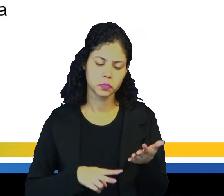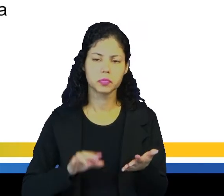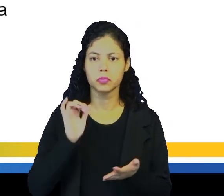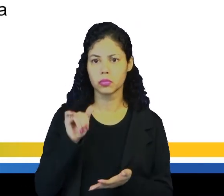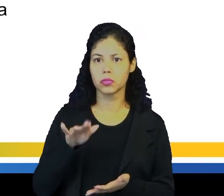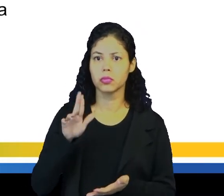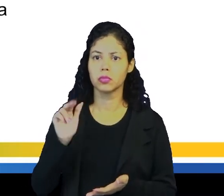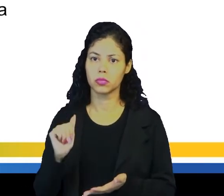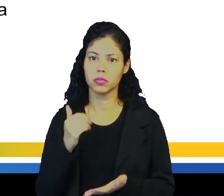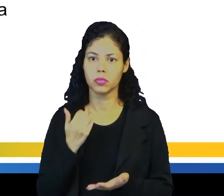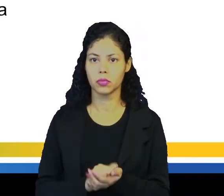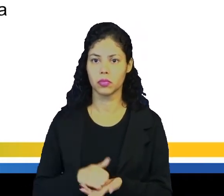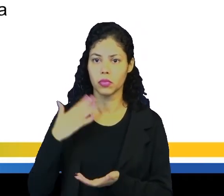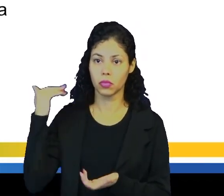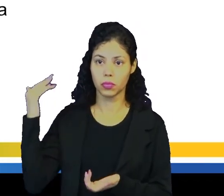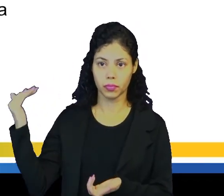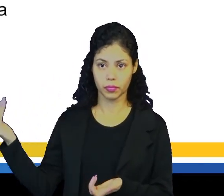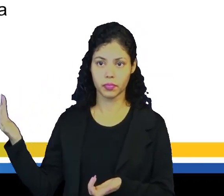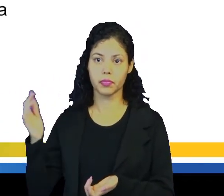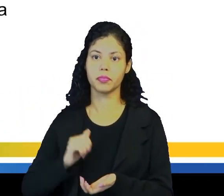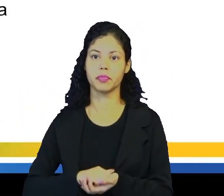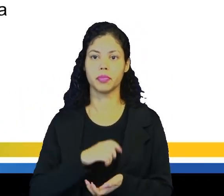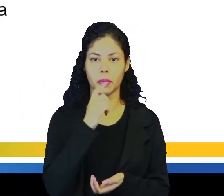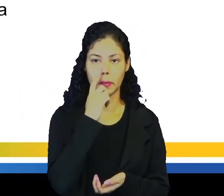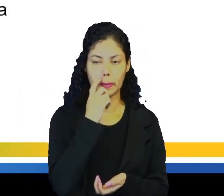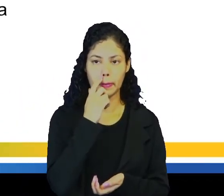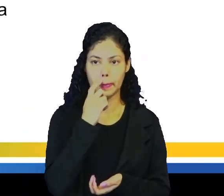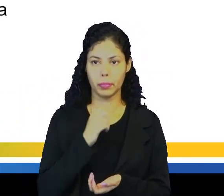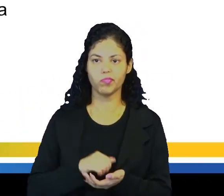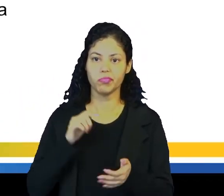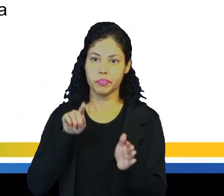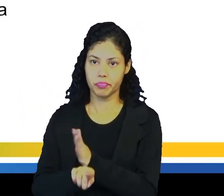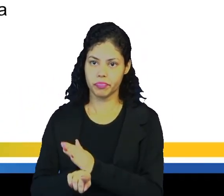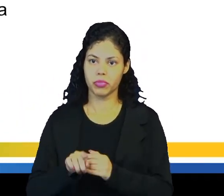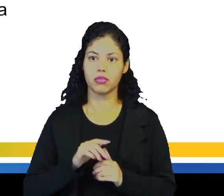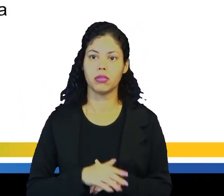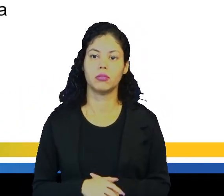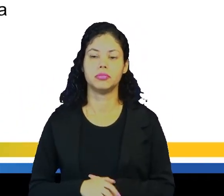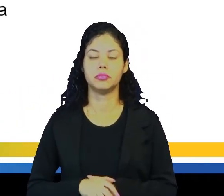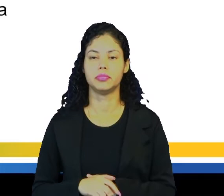né, no caso uma obra muito famosa da Jane Austen, ele perguntou.